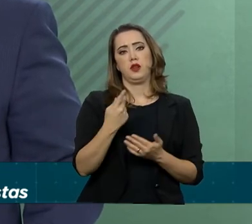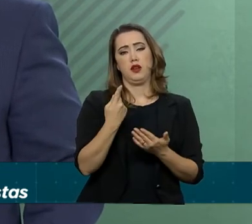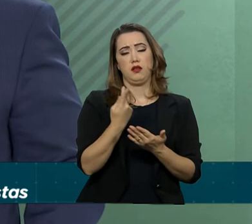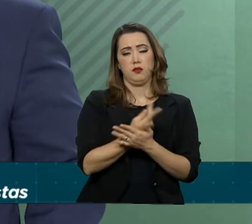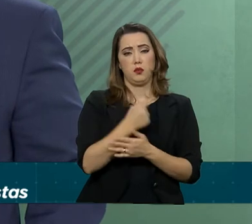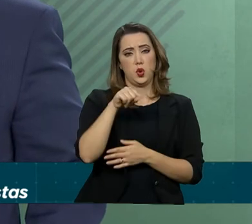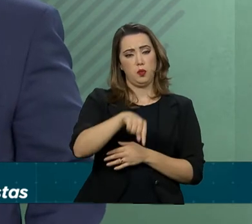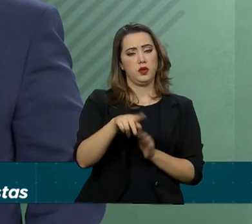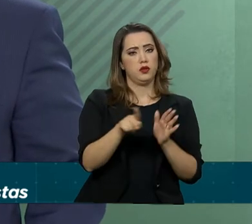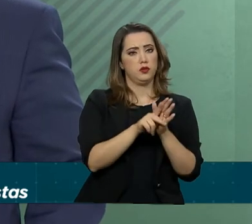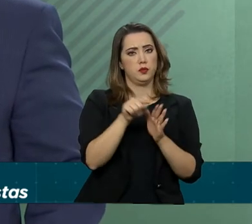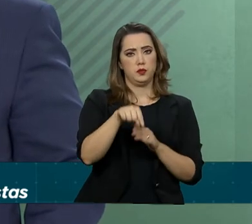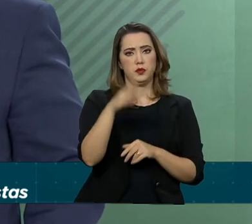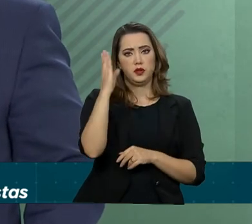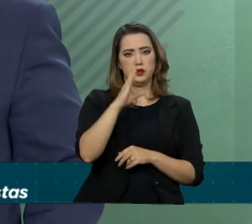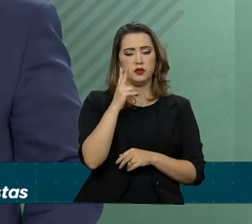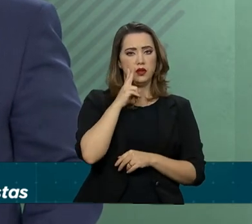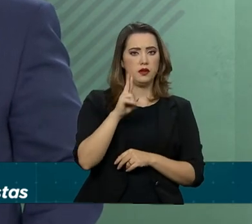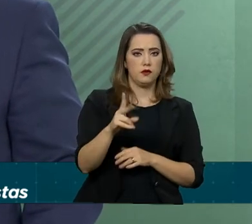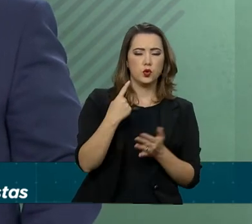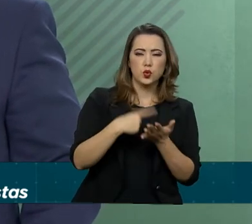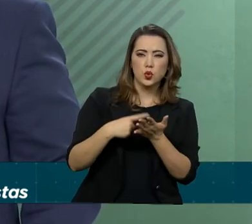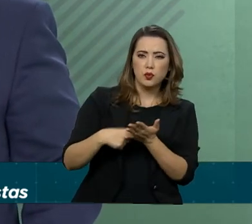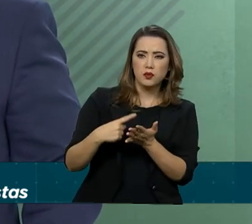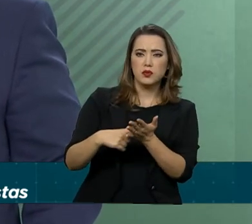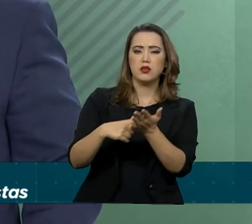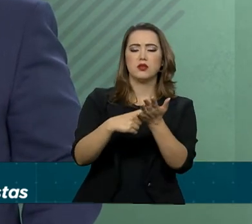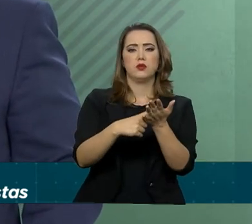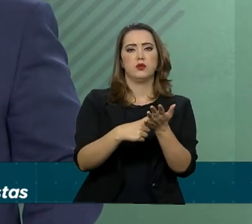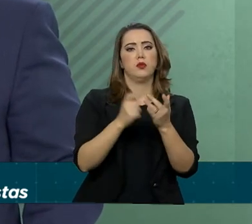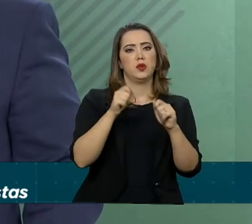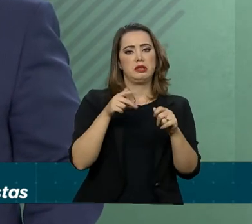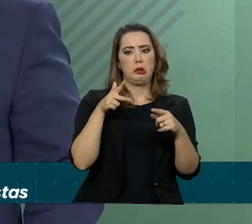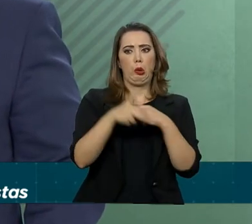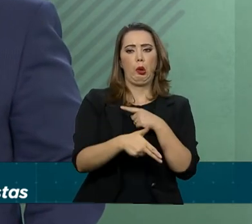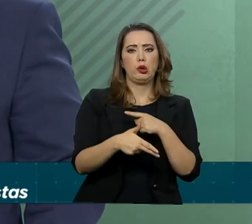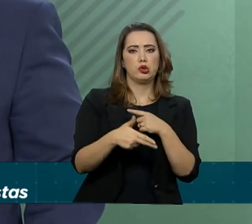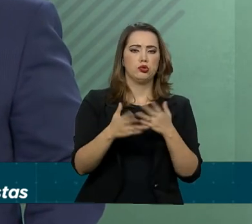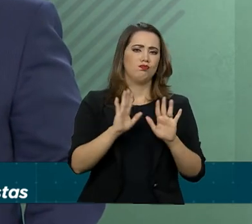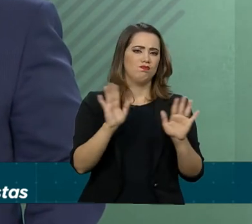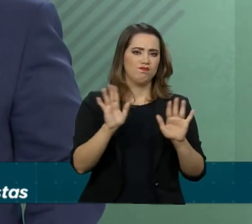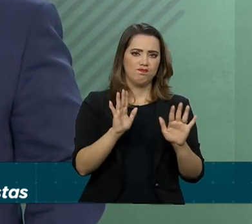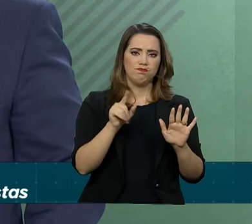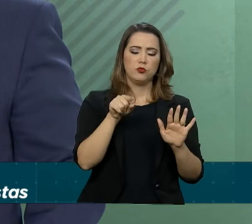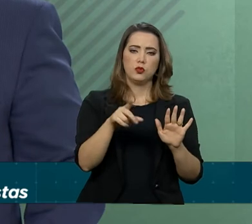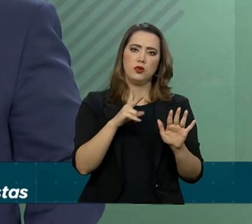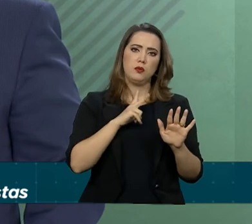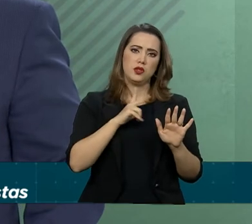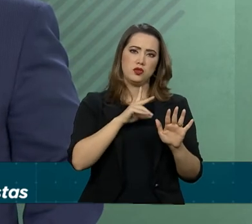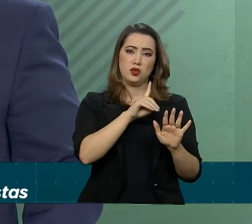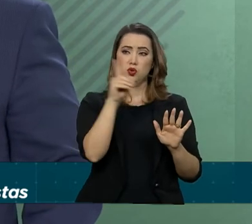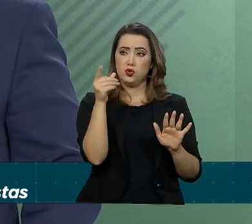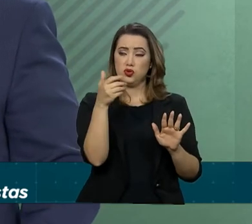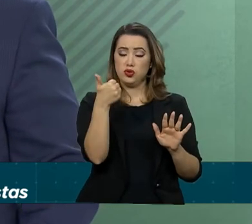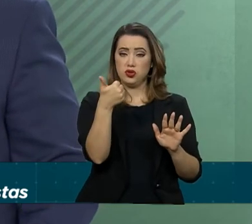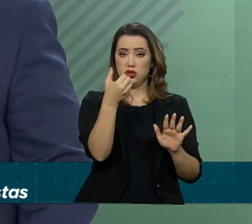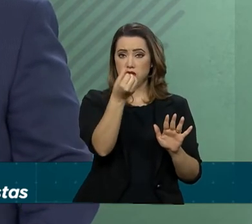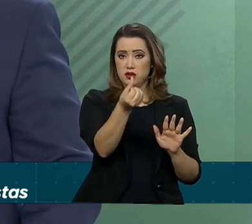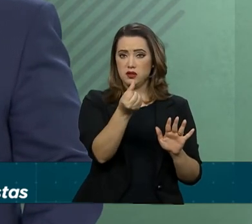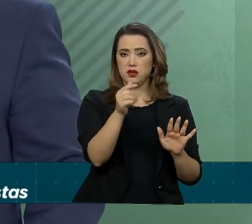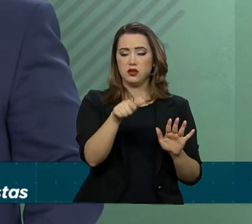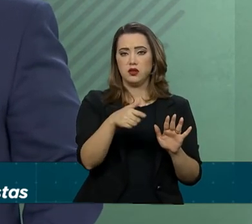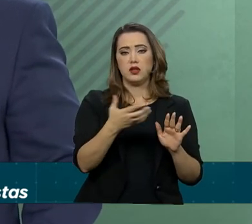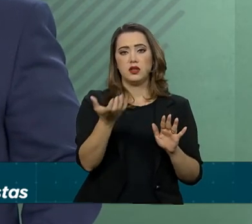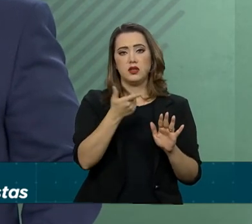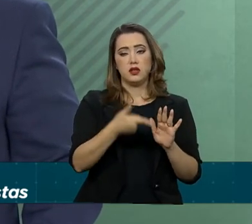aqui no país. Ele entendeu que a agenda poderia ser cortada, particularmente no dia 16, e por isso ele